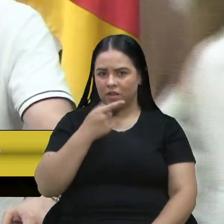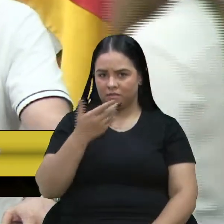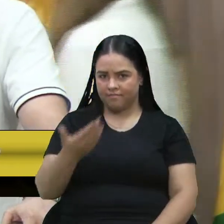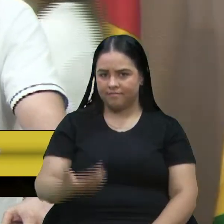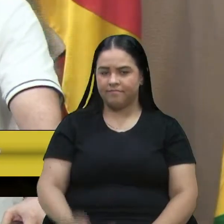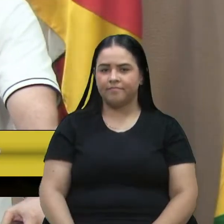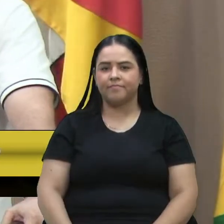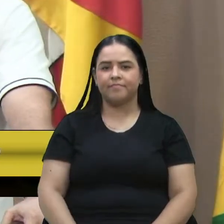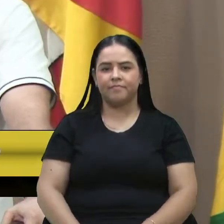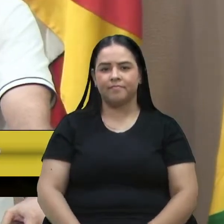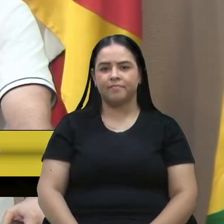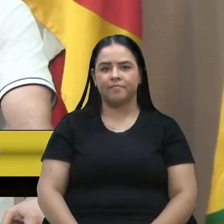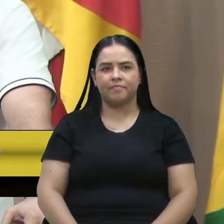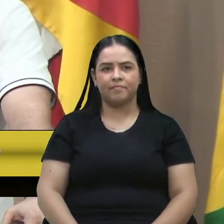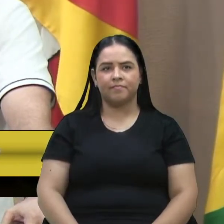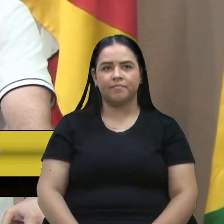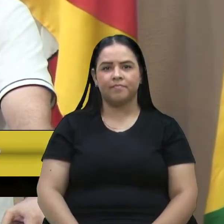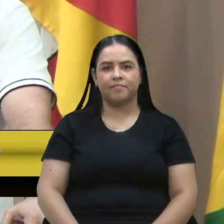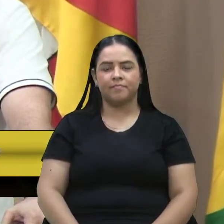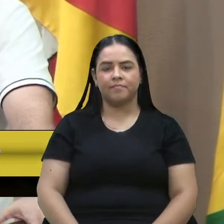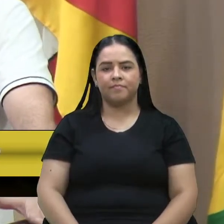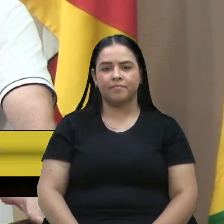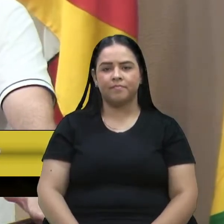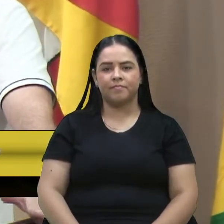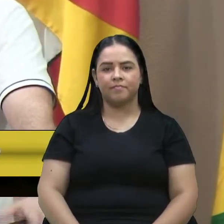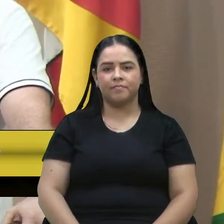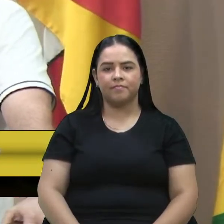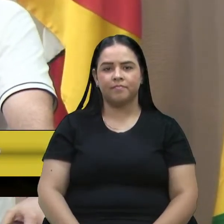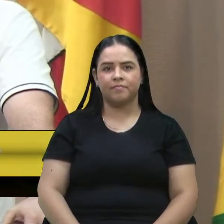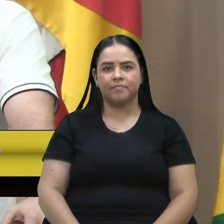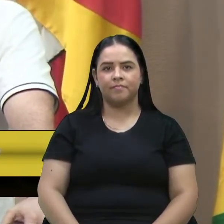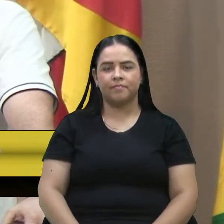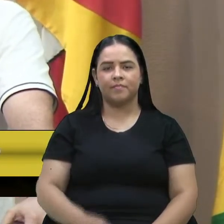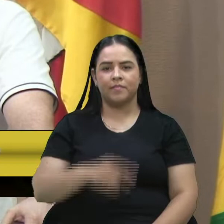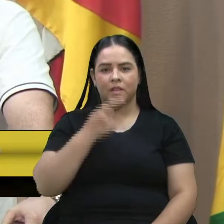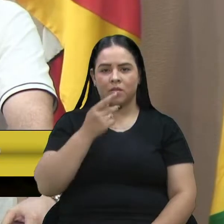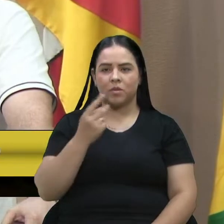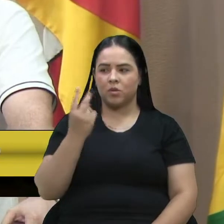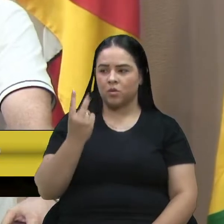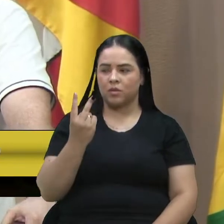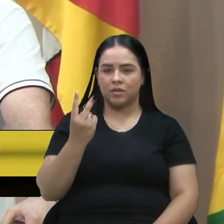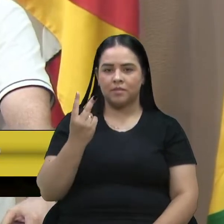falando para as duas candidatas,